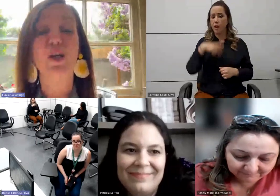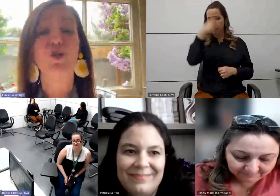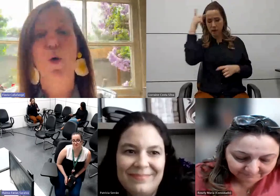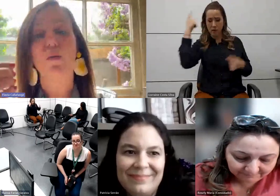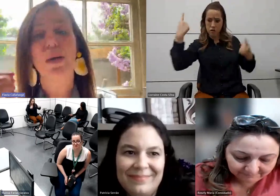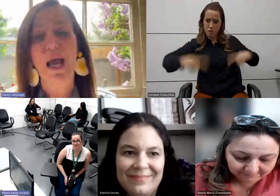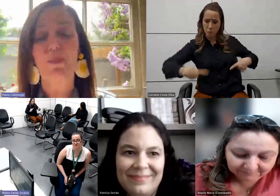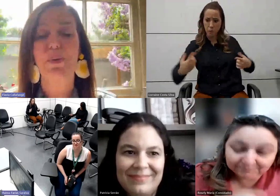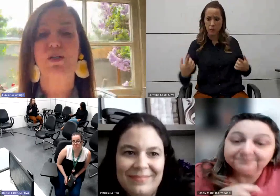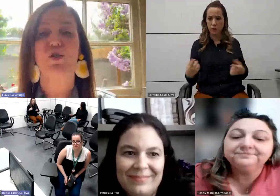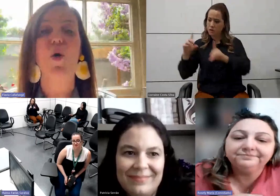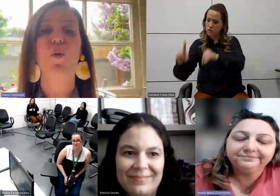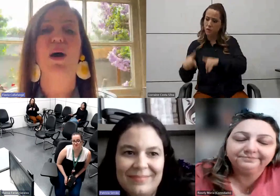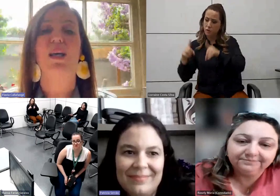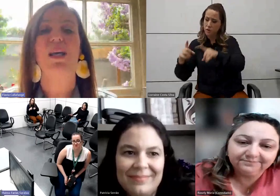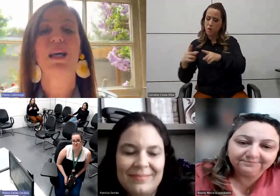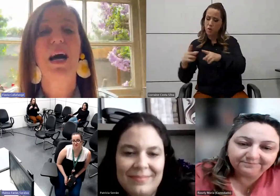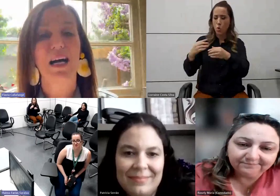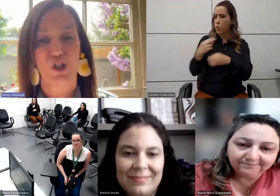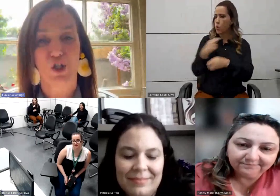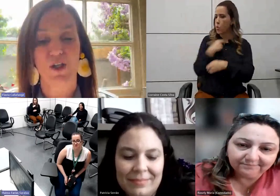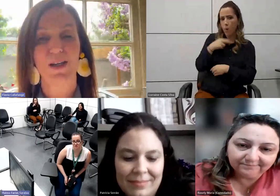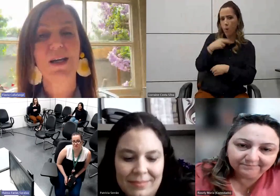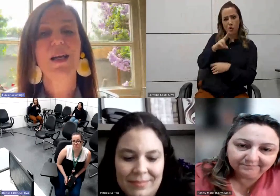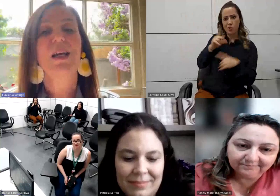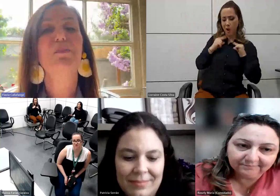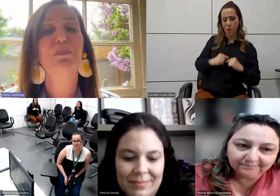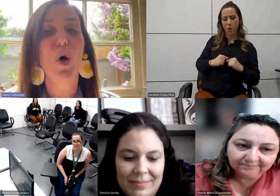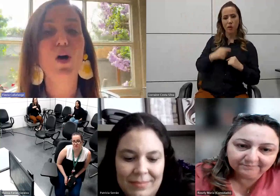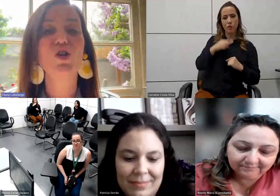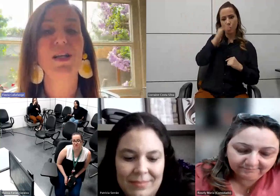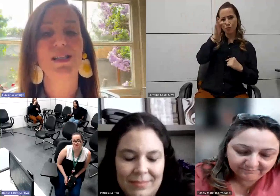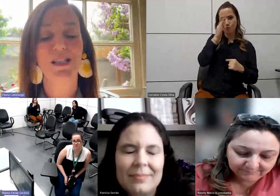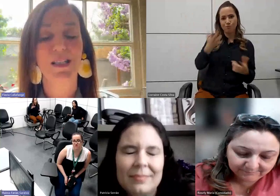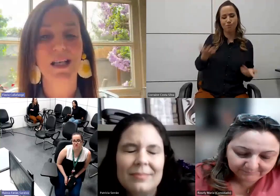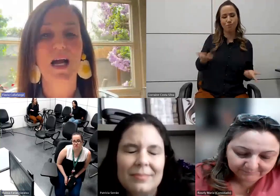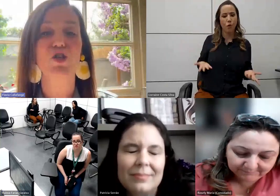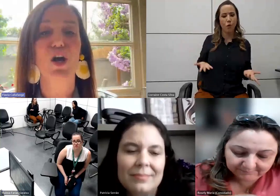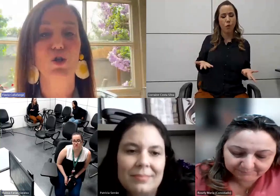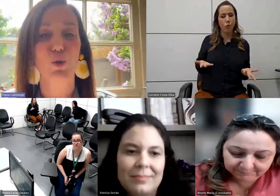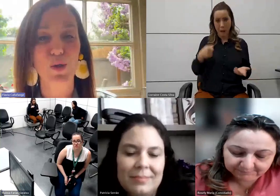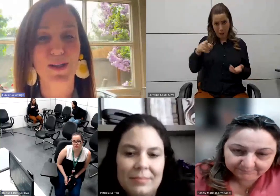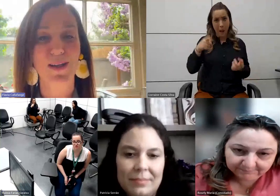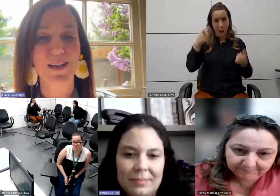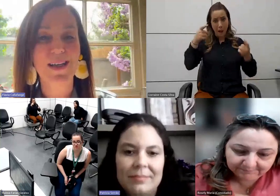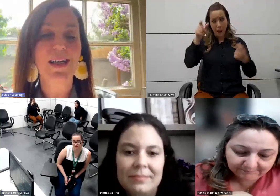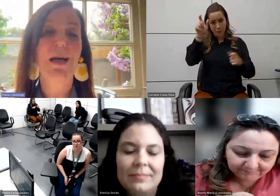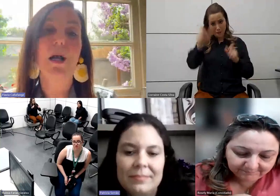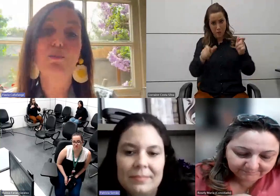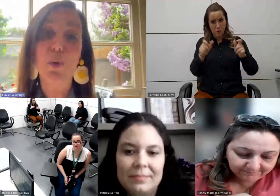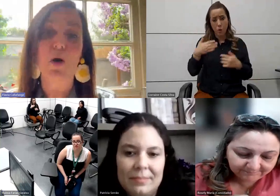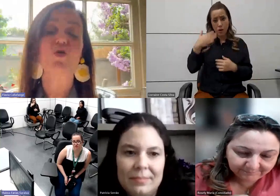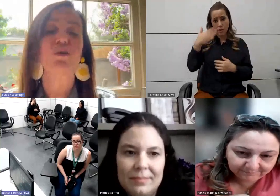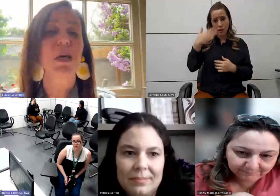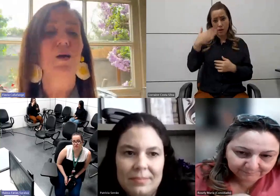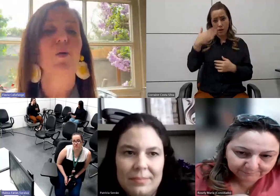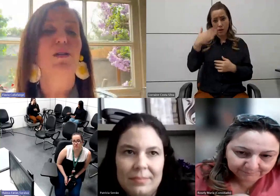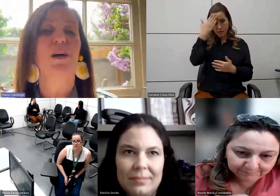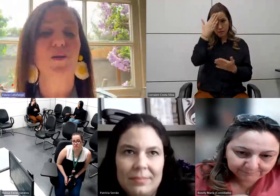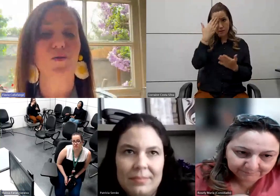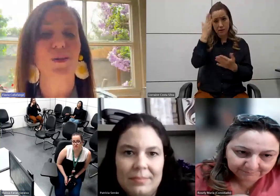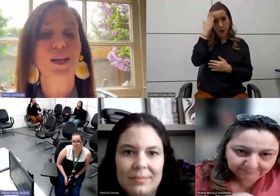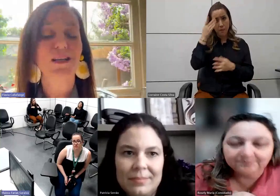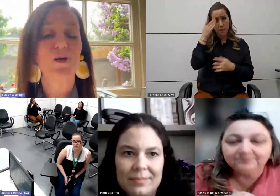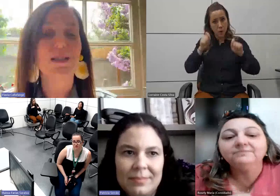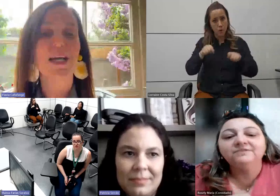pode usar. Gente, qualquer pessoa que ache que pode necessitar de ajuda, ela pode usar